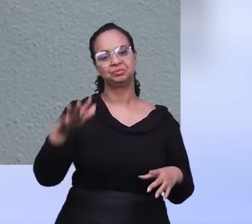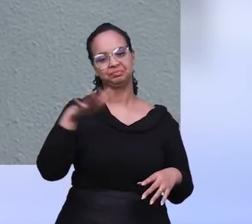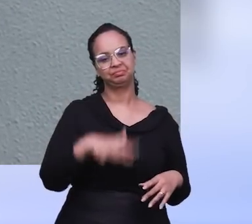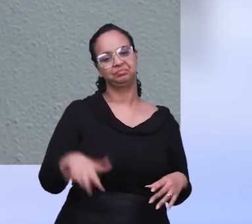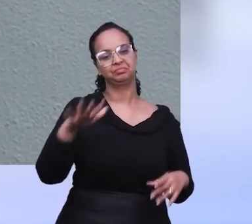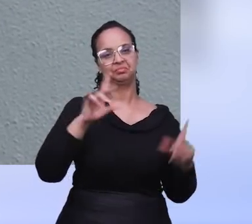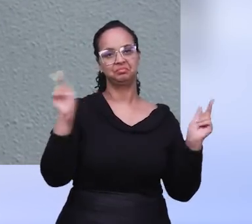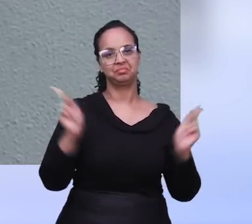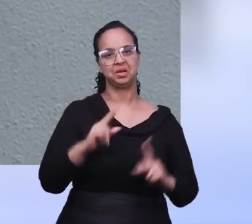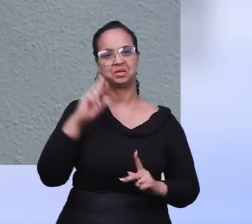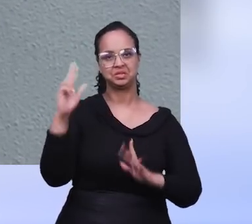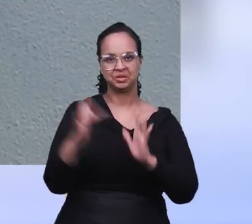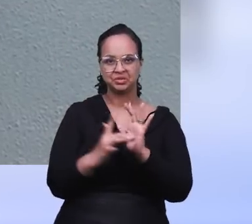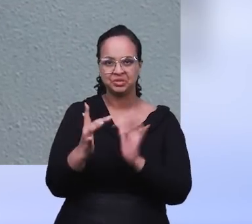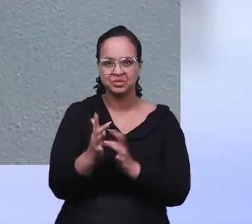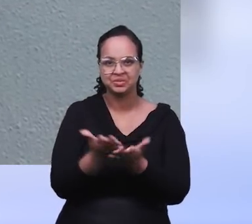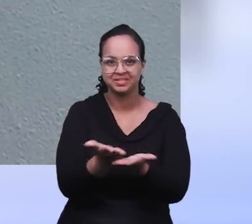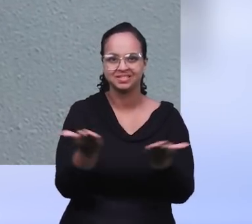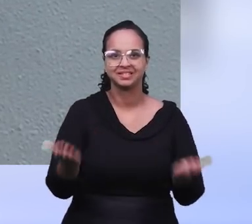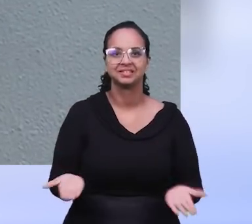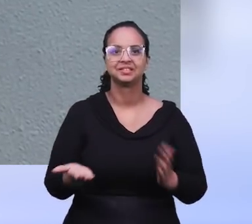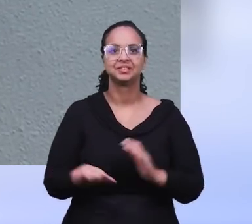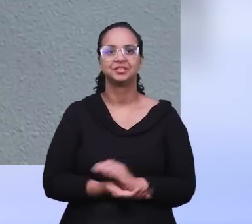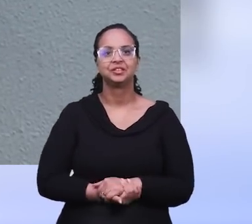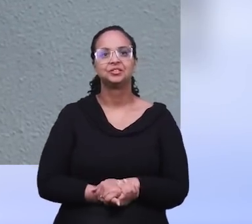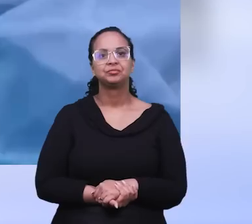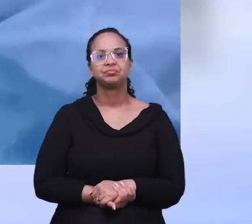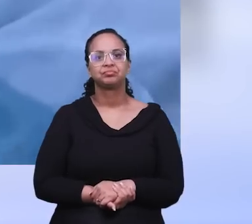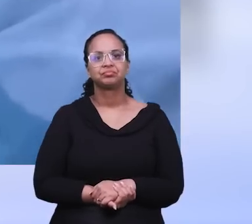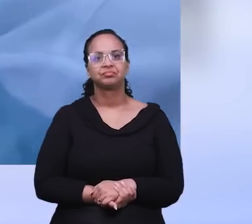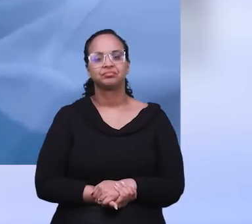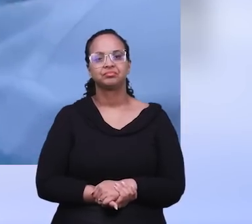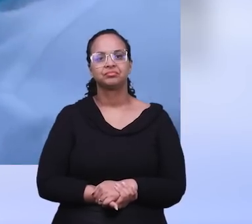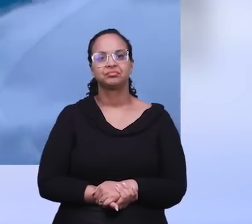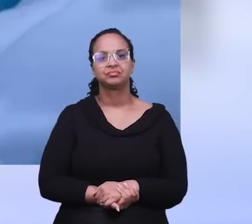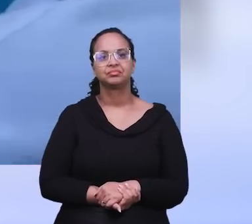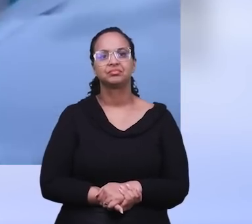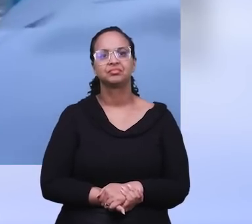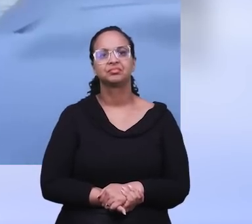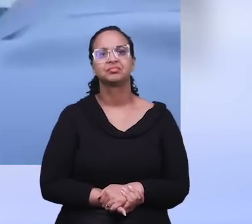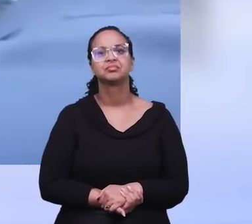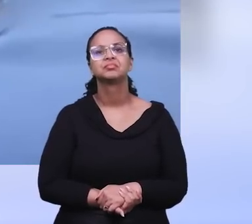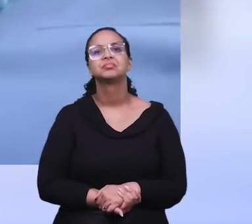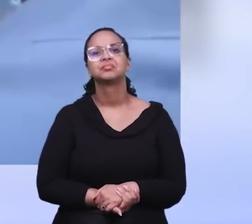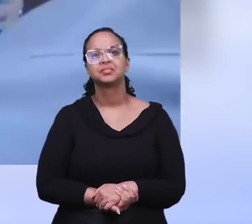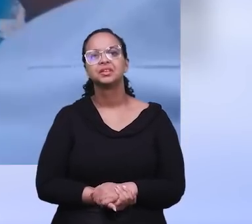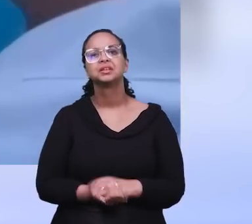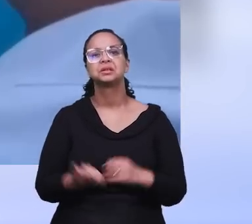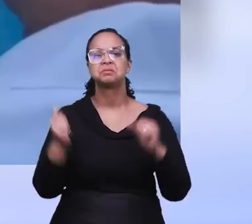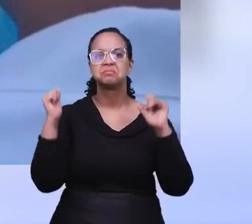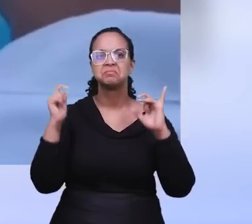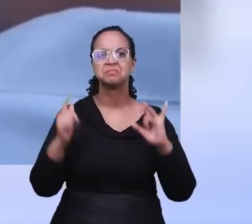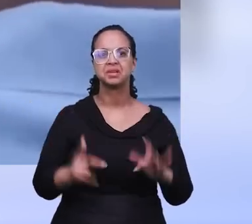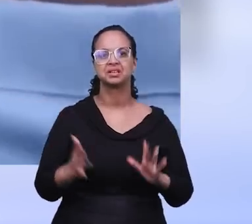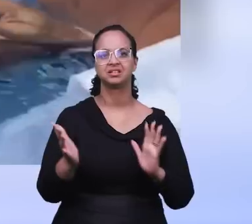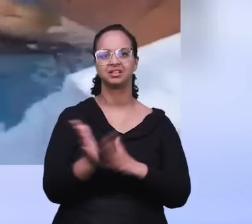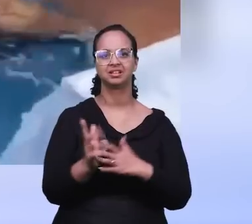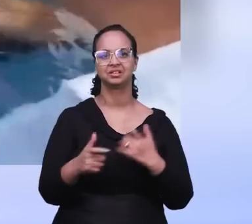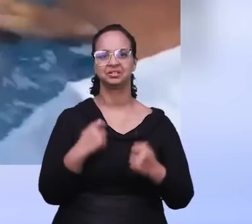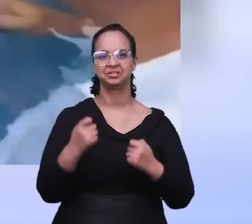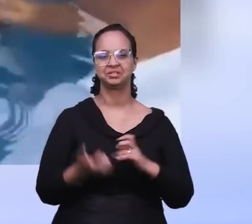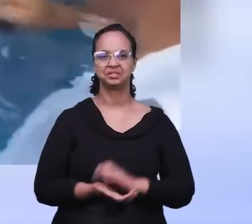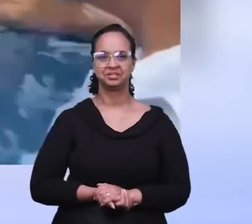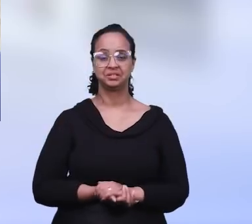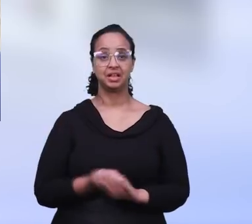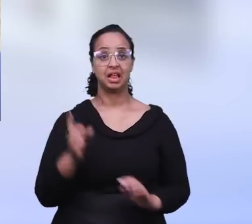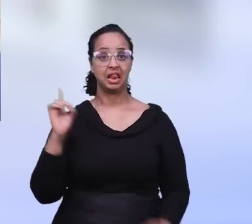e toda a nossa região. A todos, amados, a paz do Senhor Jesus. Que bênção! Glória a Deus! O Arner é contigo,